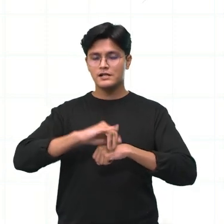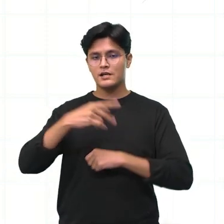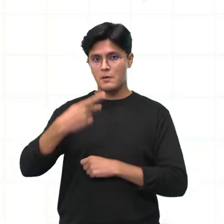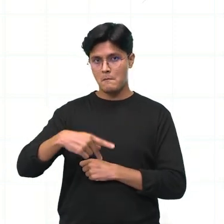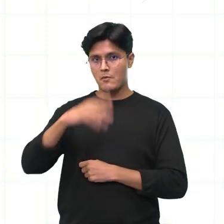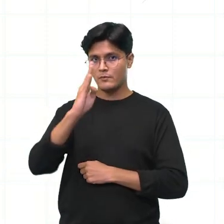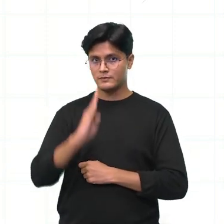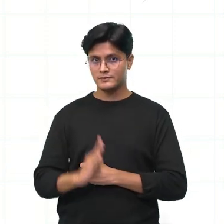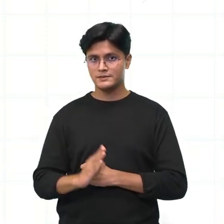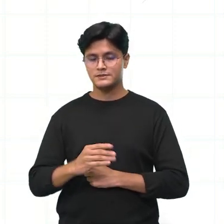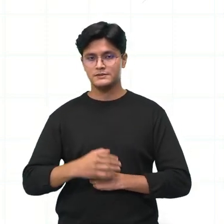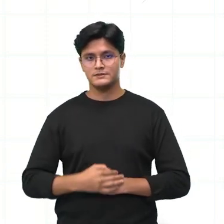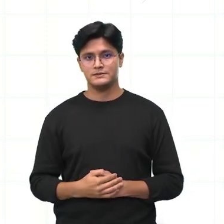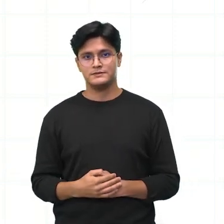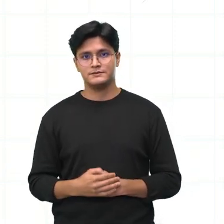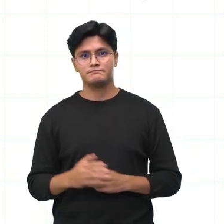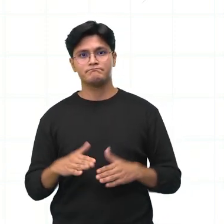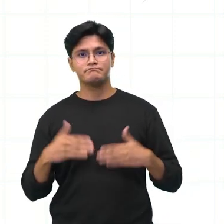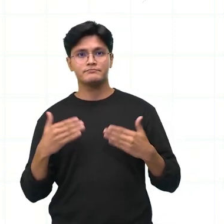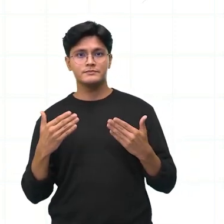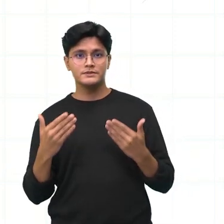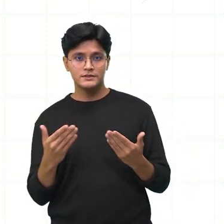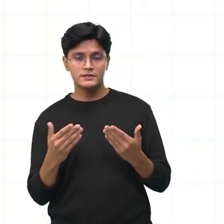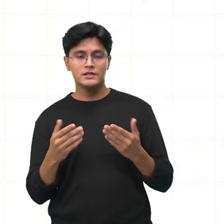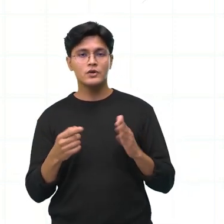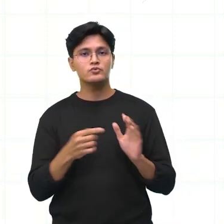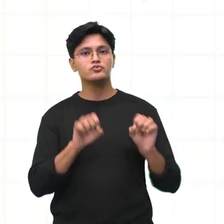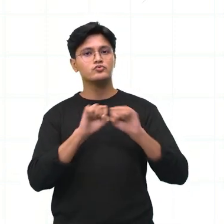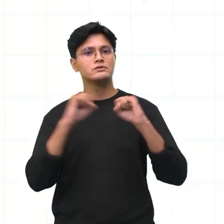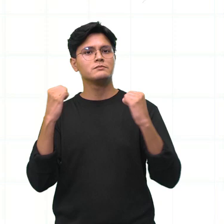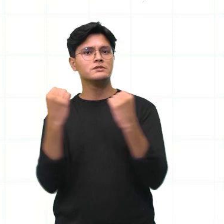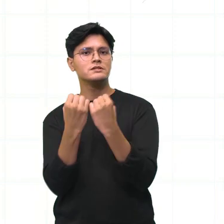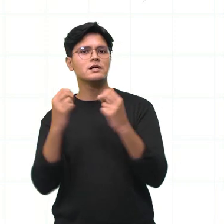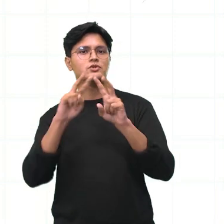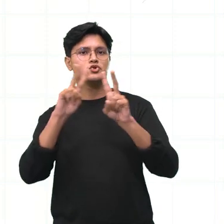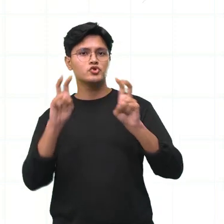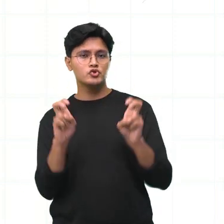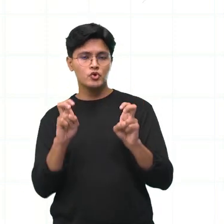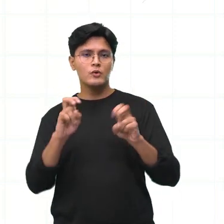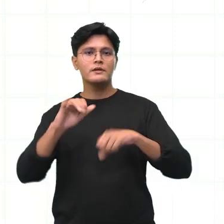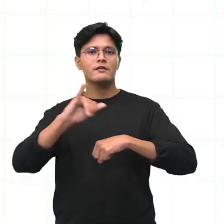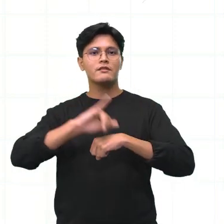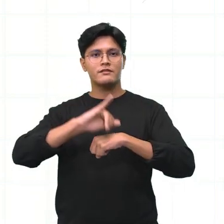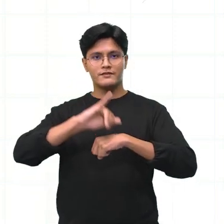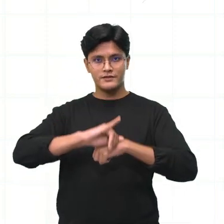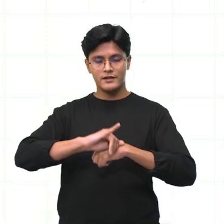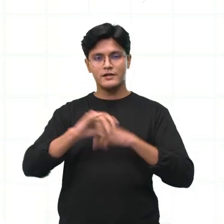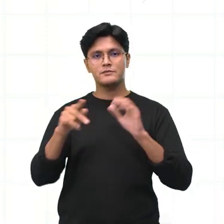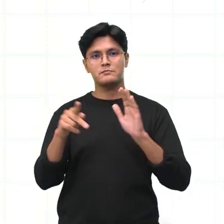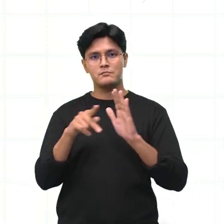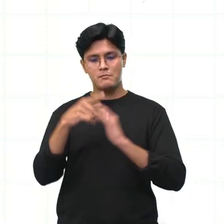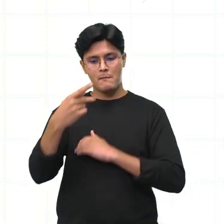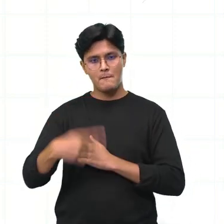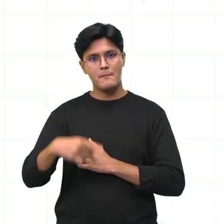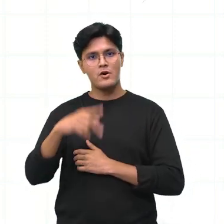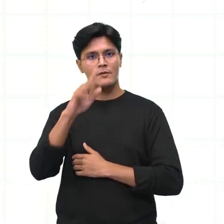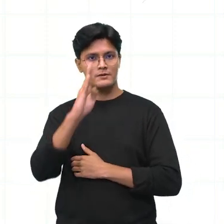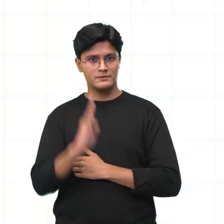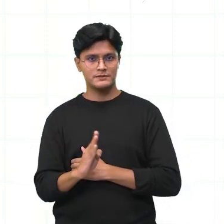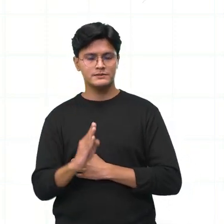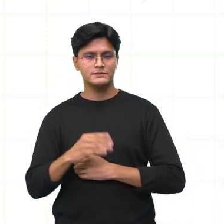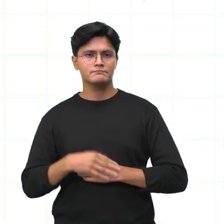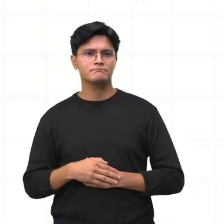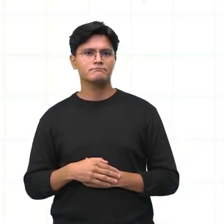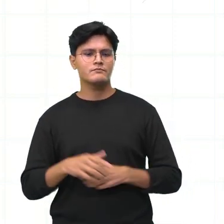Cidades brasileiras, né? Nós estávamos falando, então, ali naquele seminário sobre as cidades brasileiras. Qual é